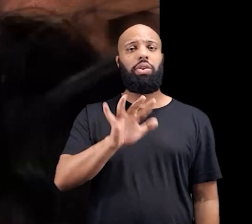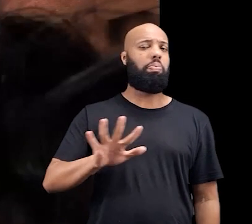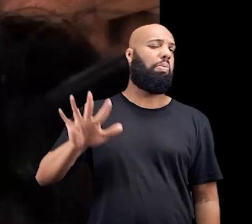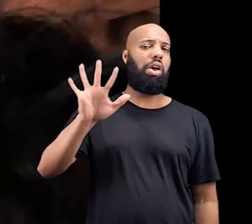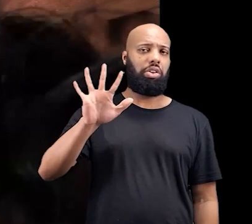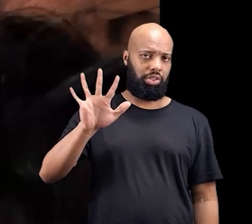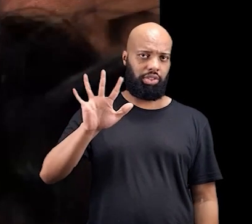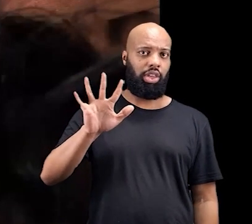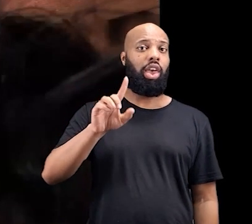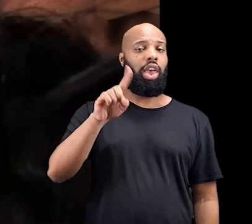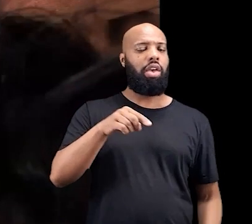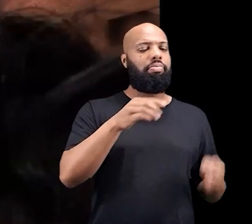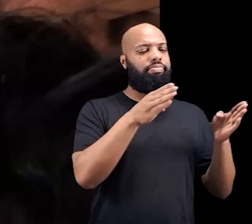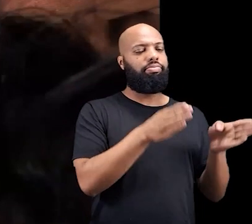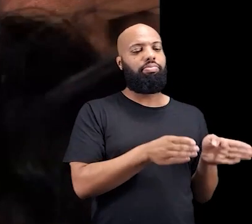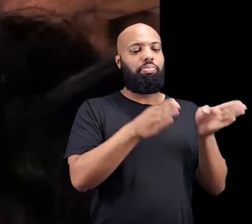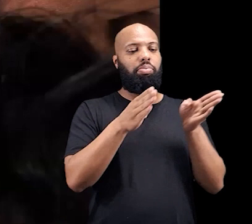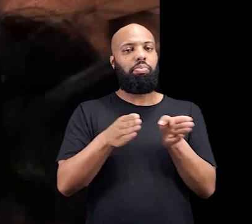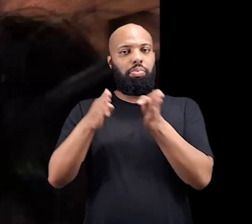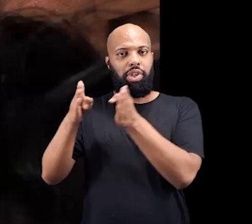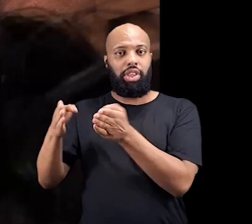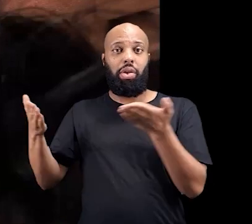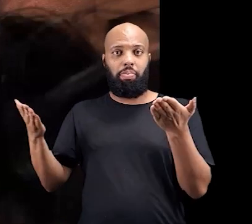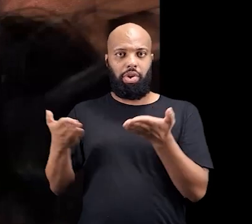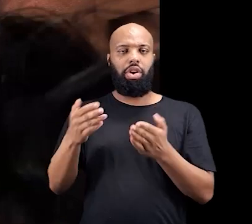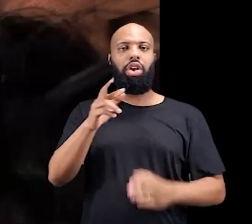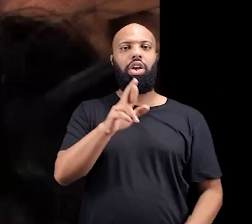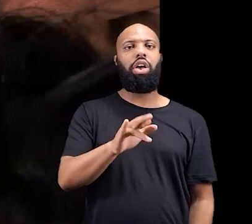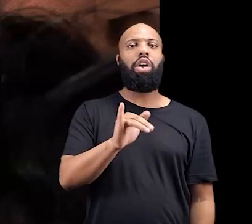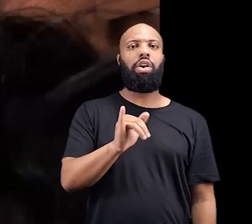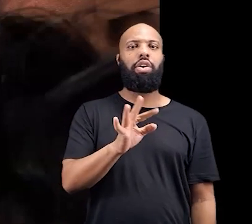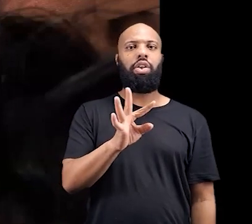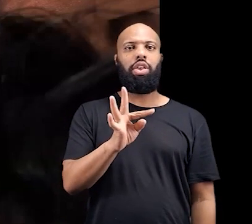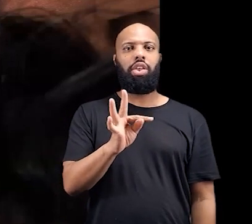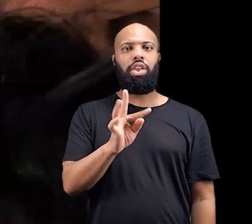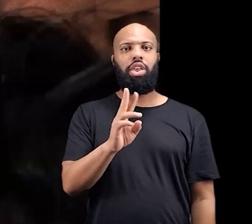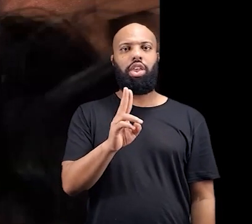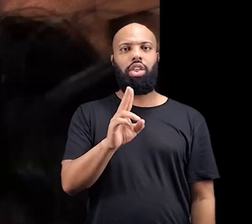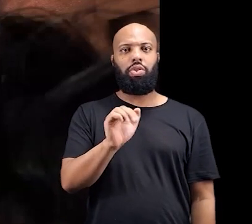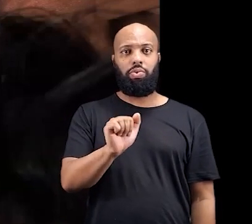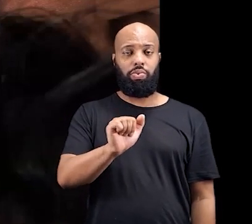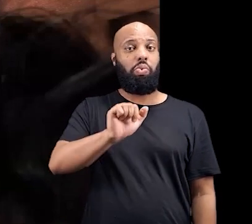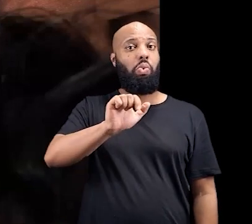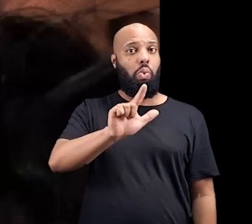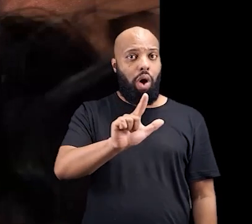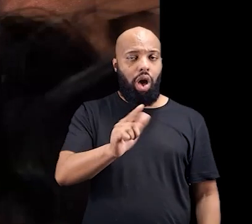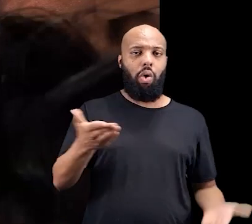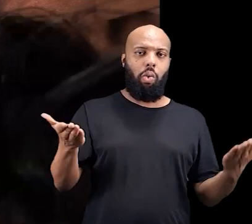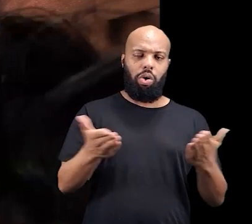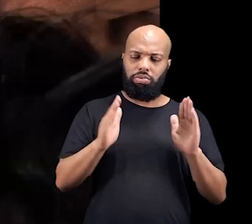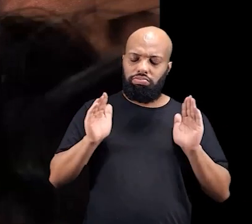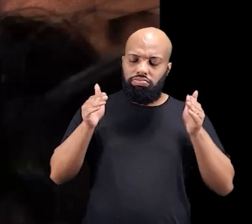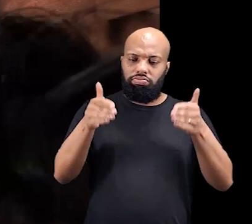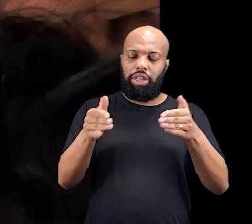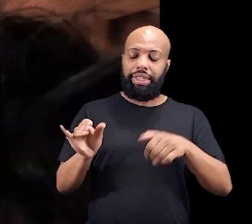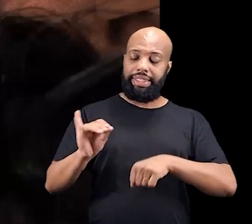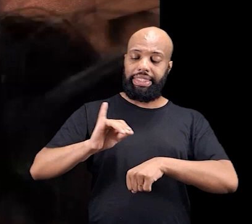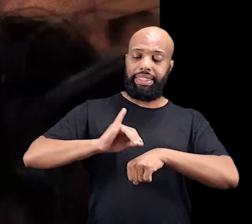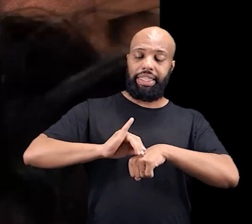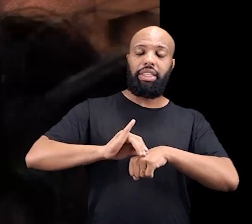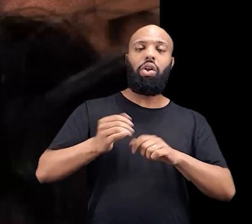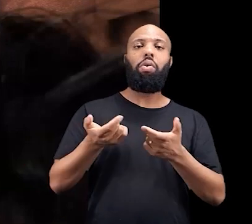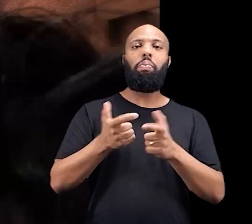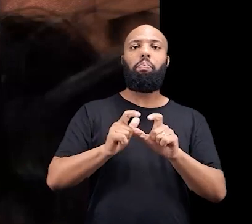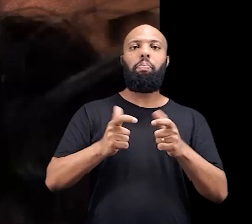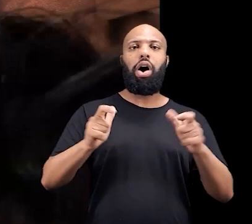E aqui a gente chega numa etapa mais do ritual, né? Que é uma etapa bem